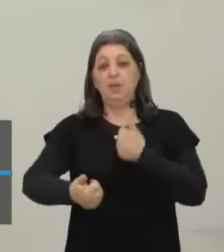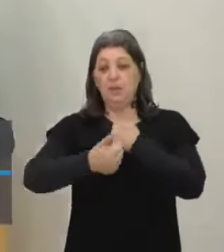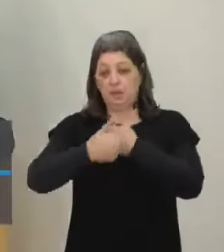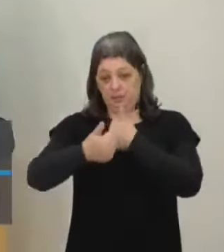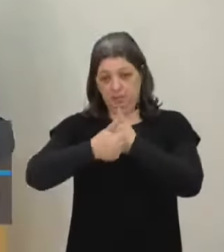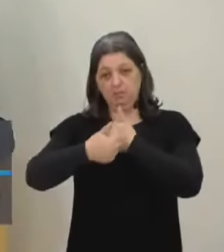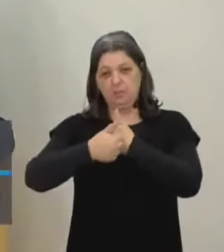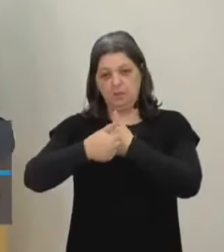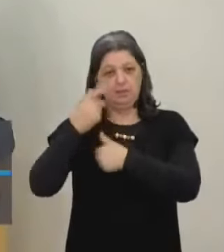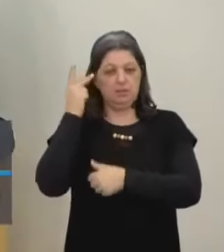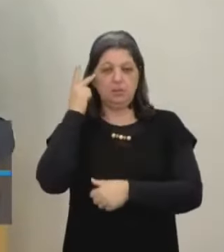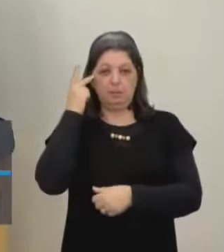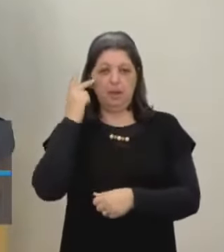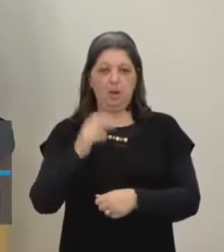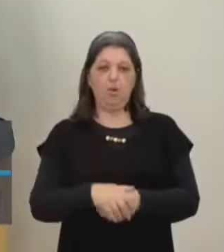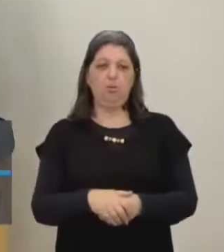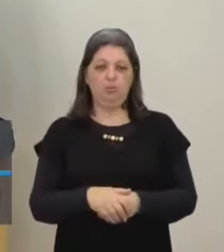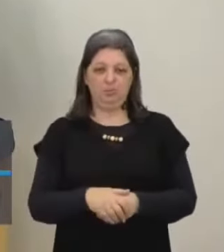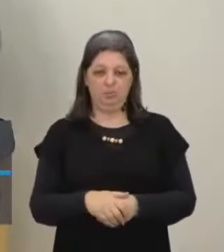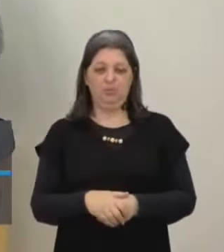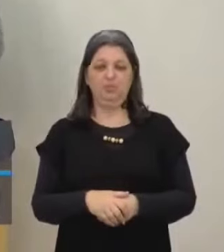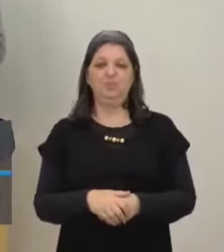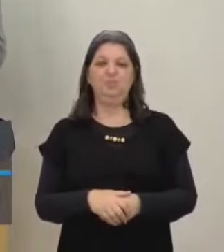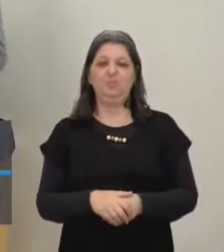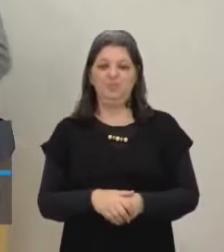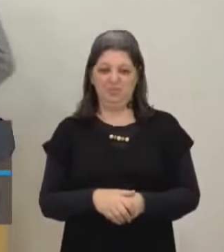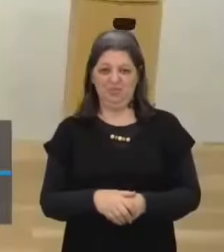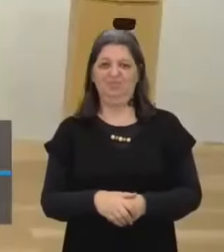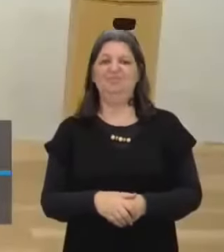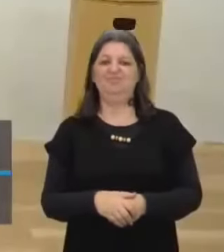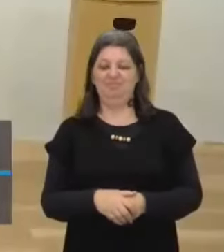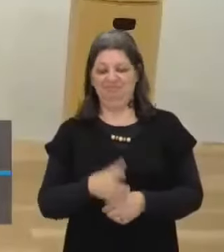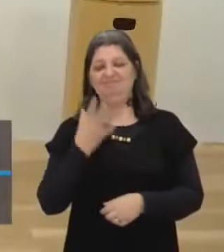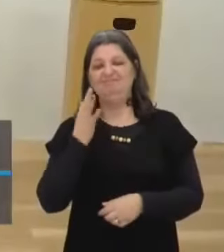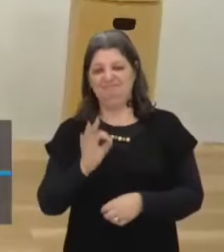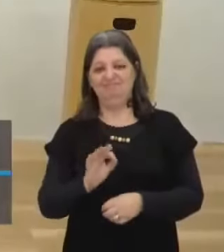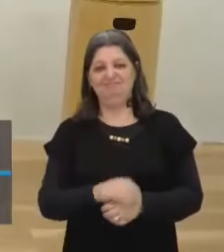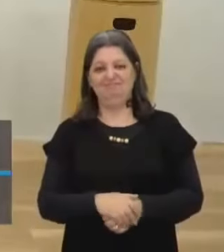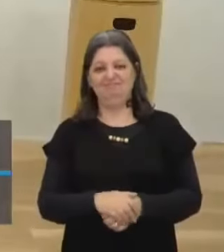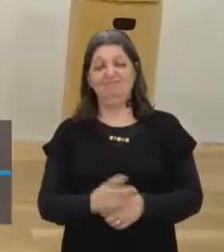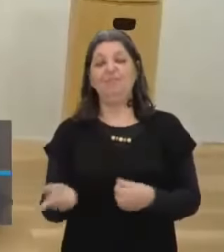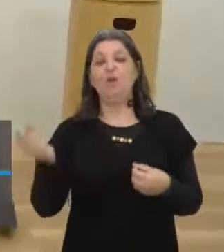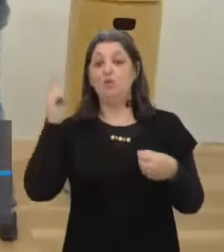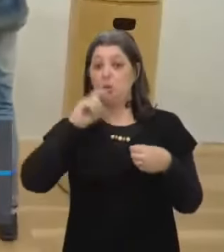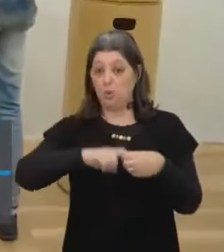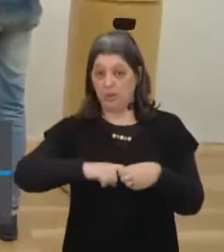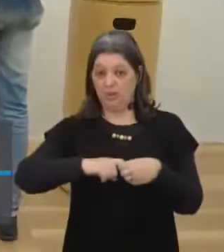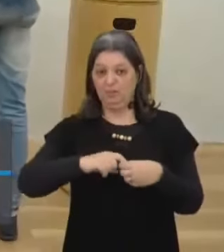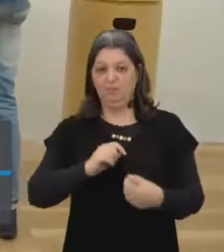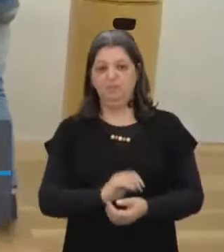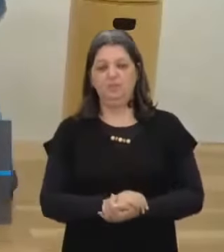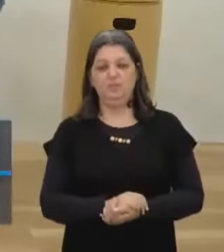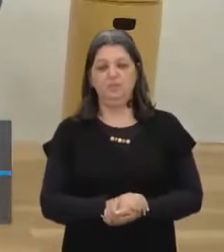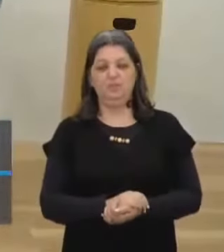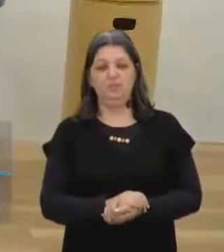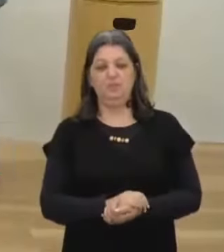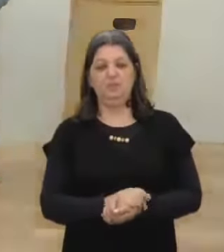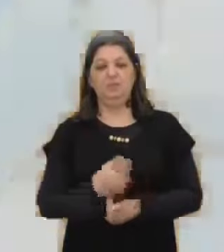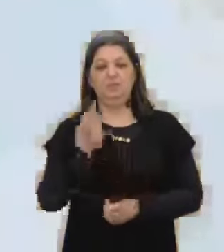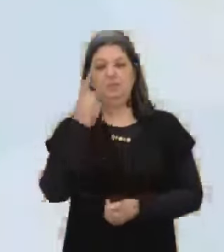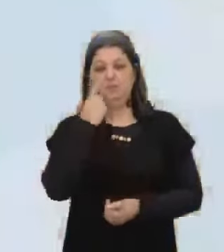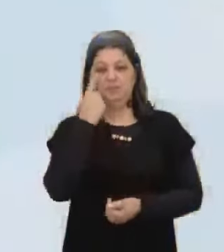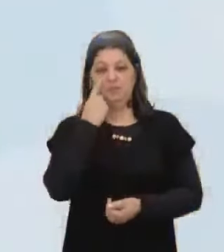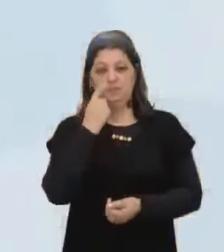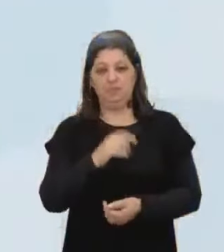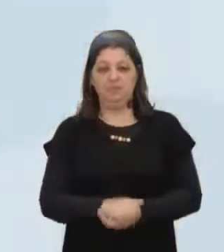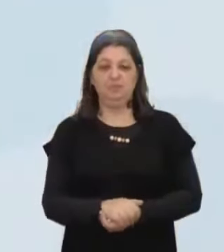Então uma ótima tarde Aqui para os professores Com certeza Vamos voltar aqui Vamos voltar aqui Olha lá Voltando para